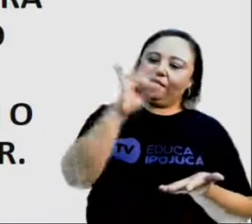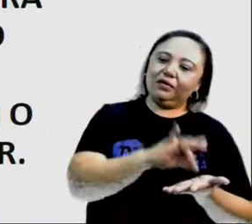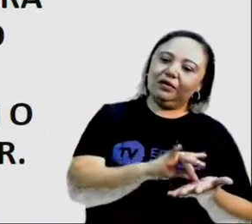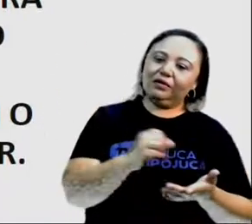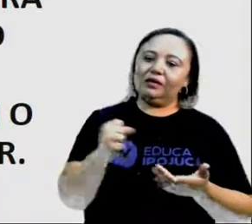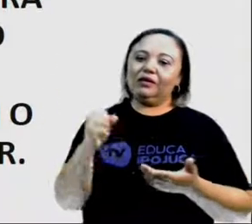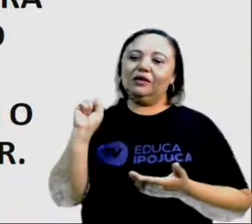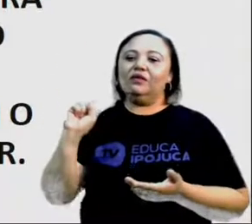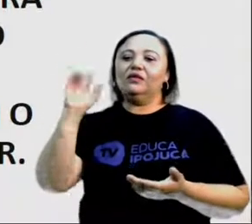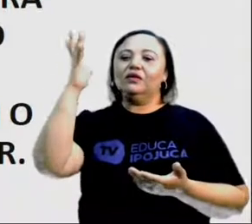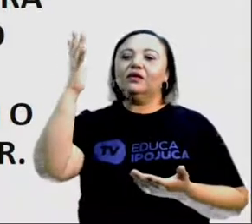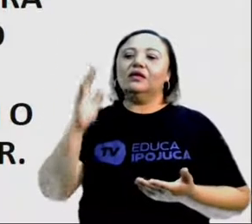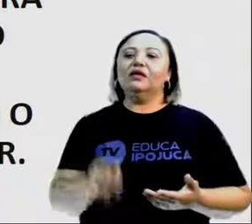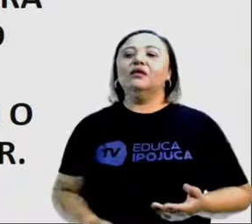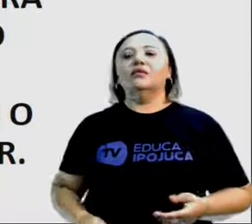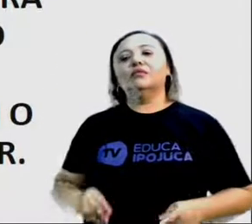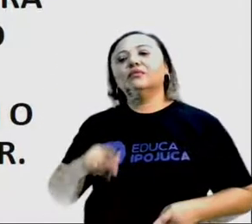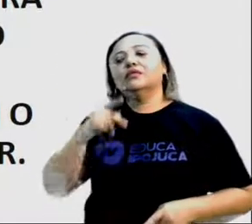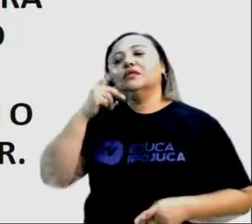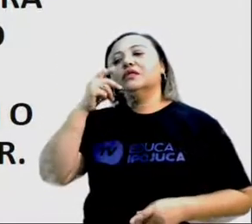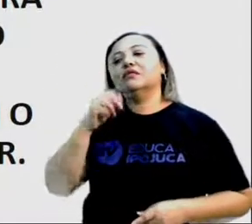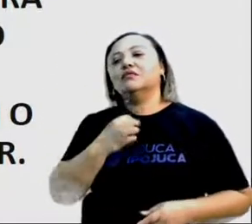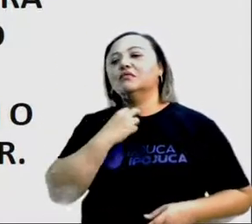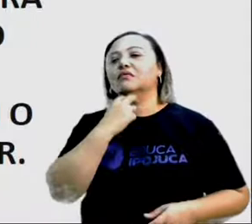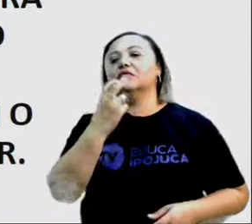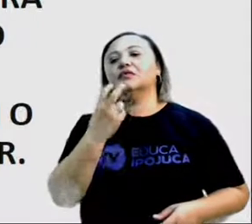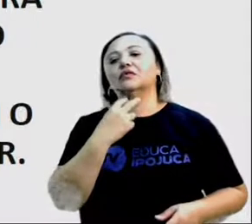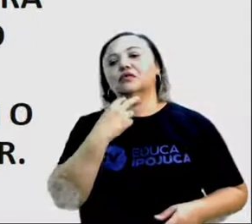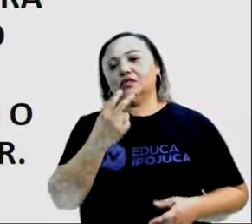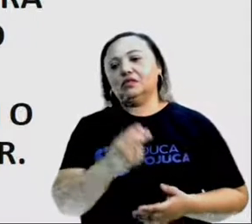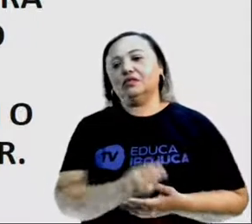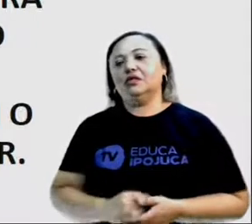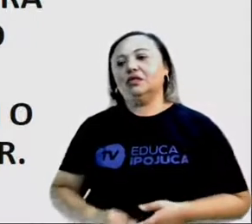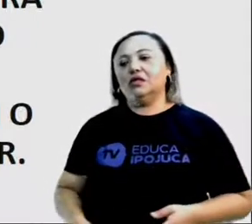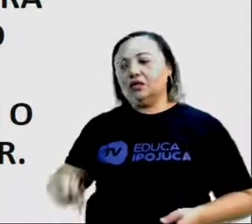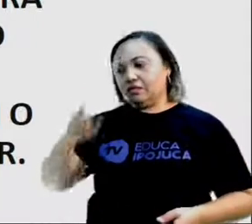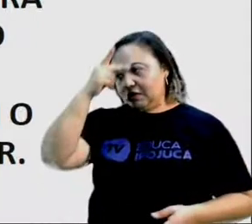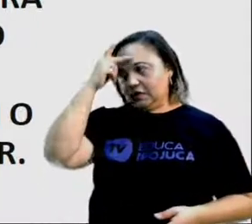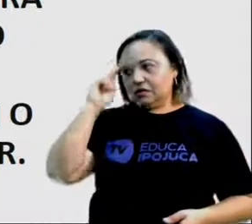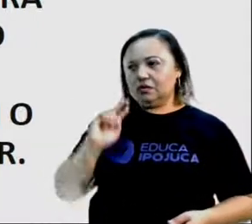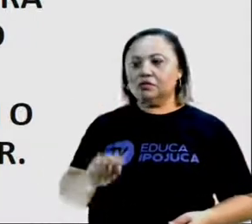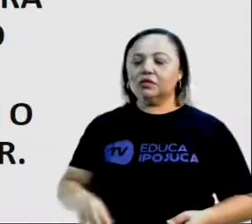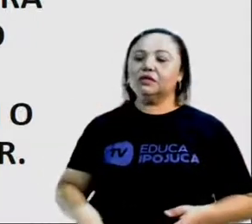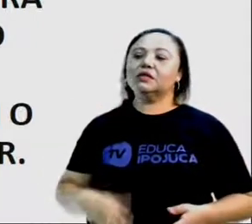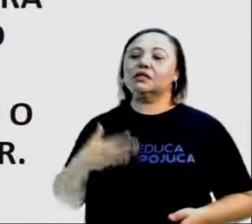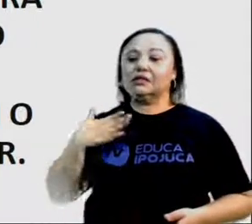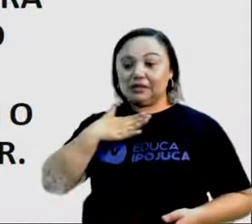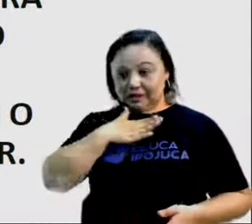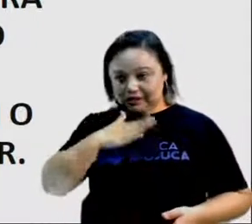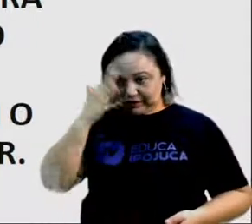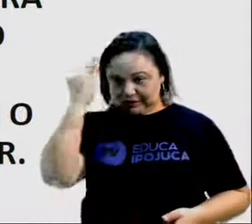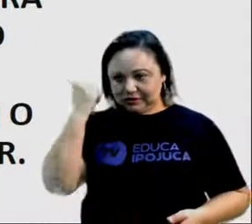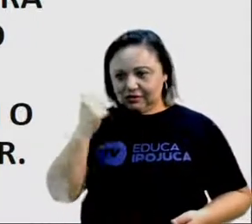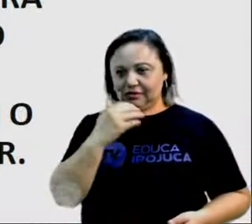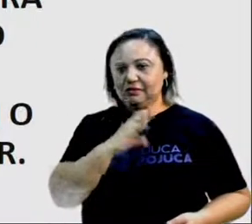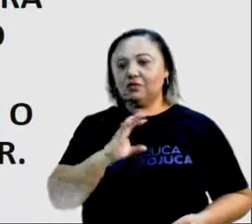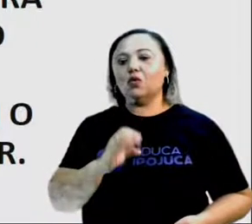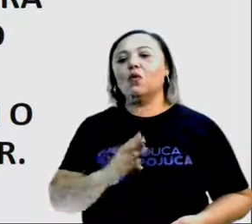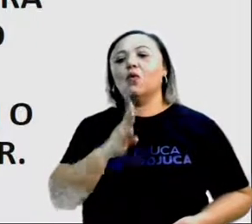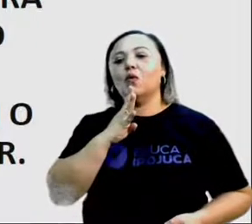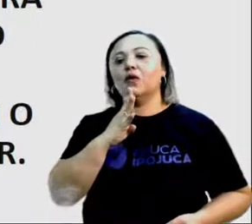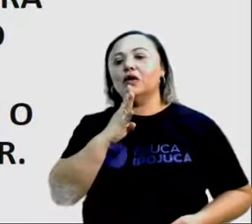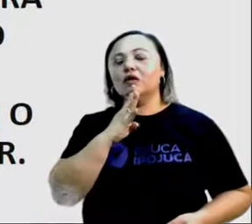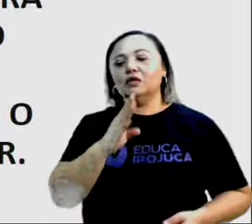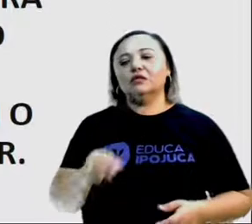estrutura vozes de autoridade, ou seja, pessoas especialistas no assunto, dados e outros elementos